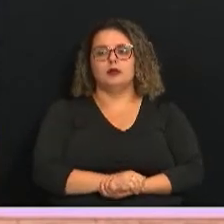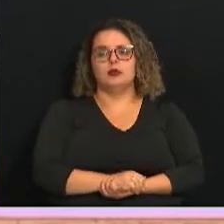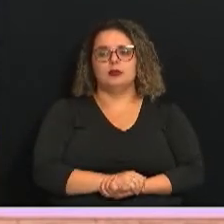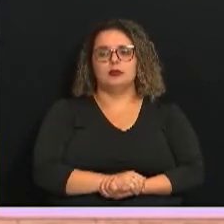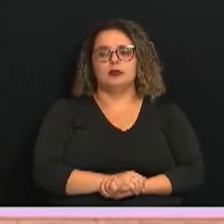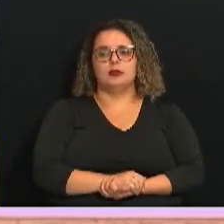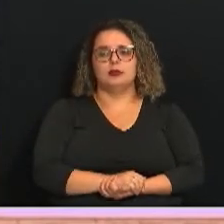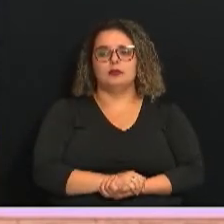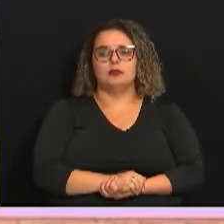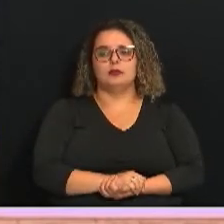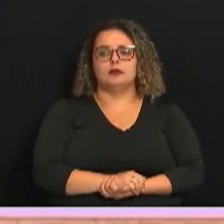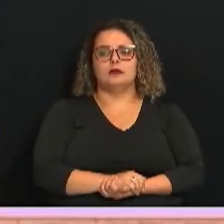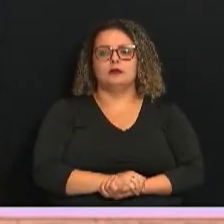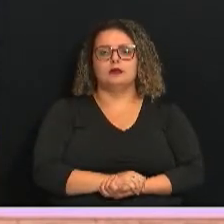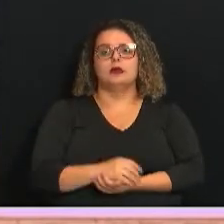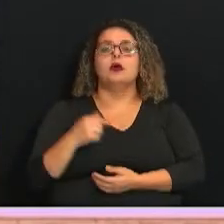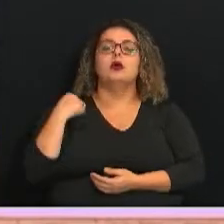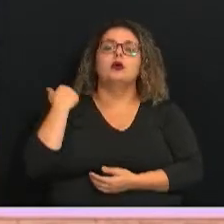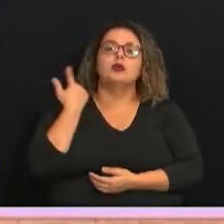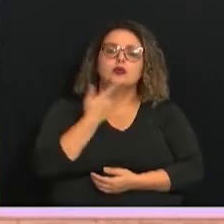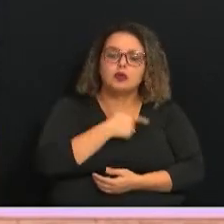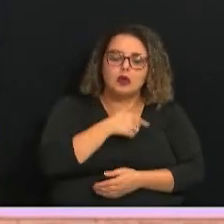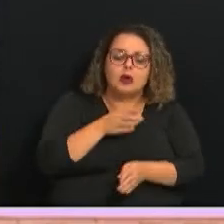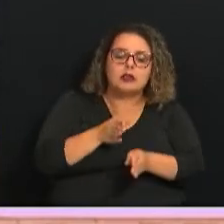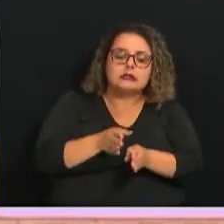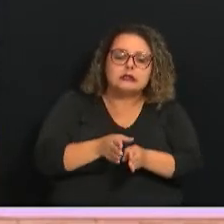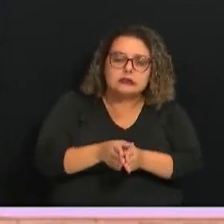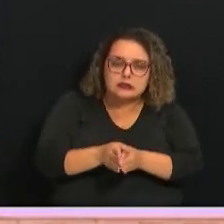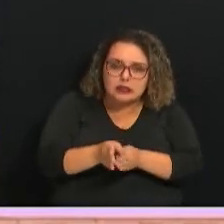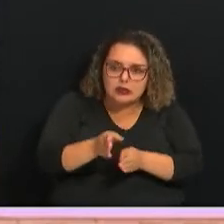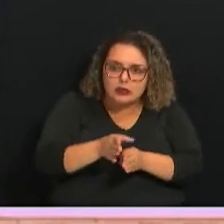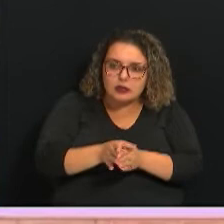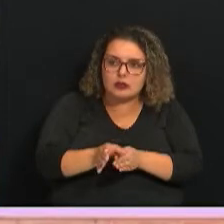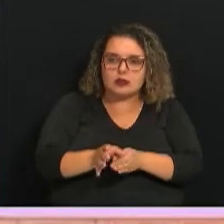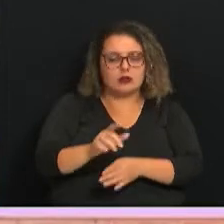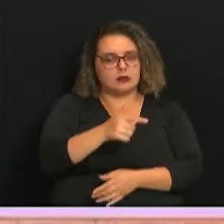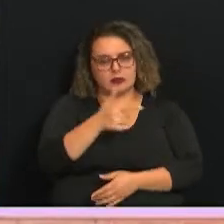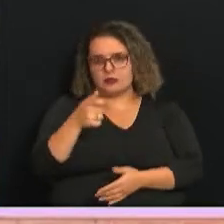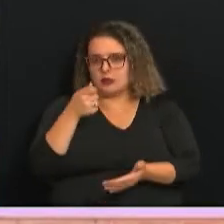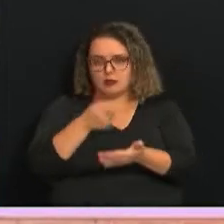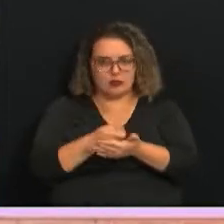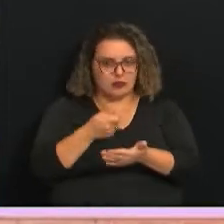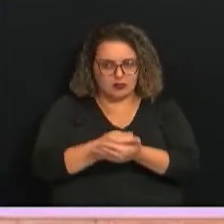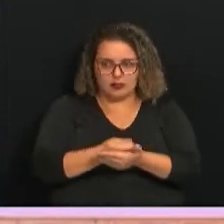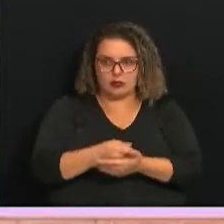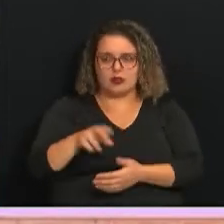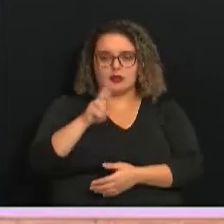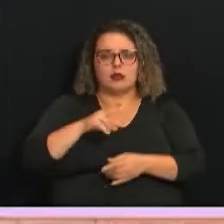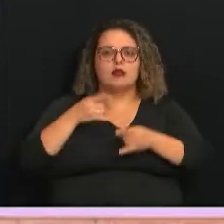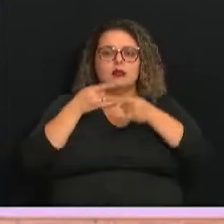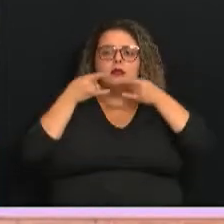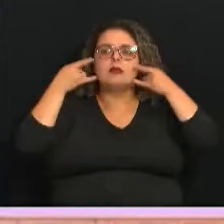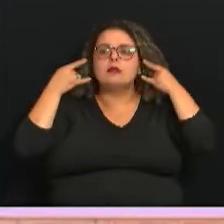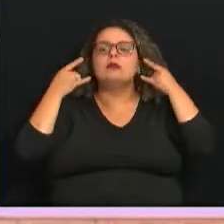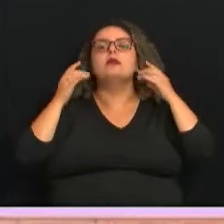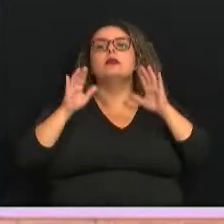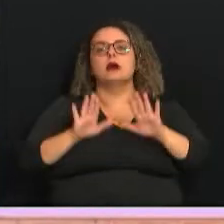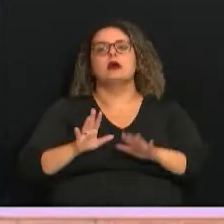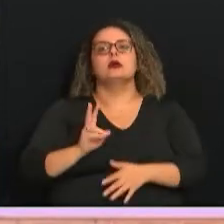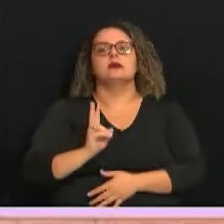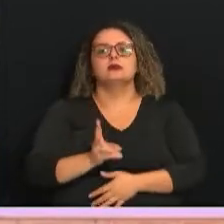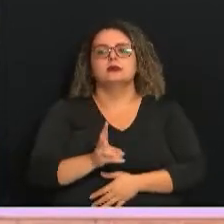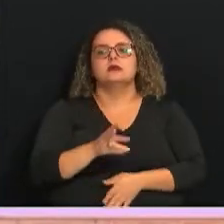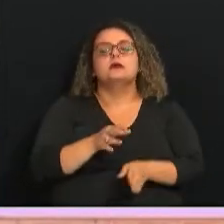a gente está recomendando, não existe mais obrigatoriedade de uso de máscara. Mas sempre a gente